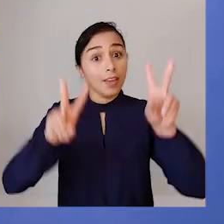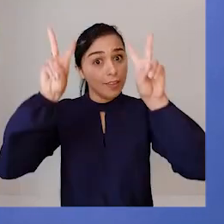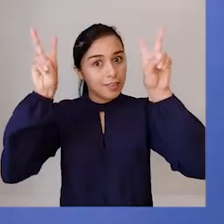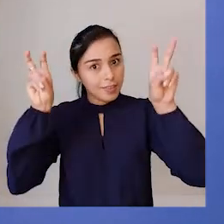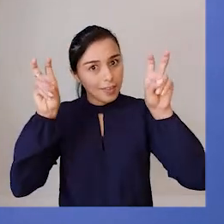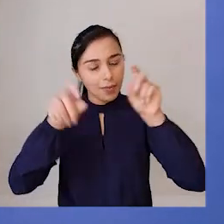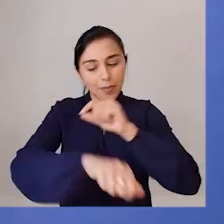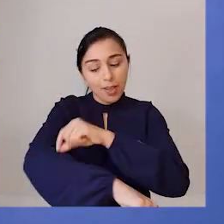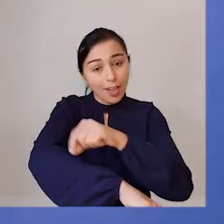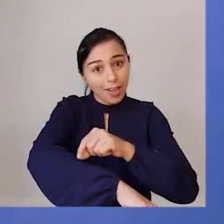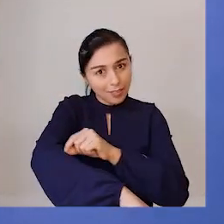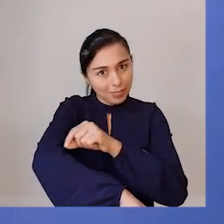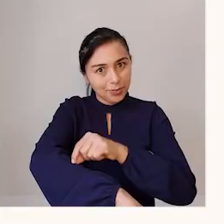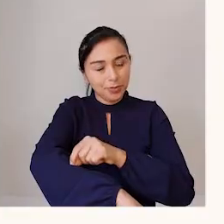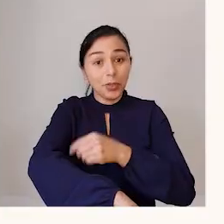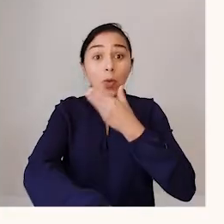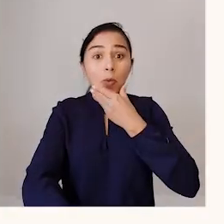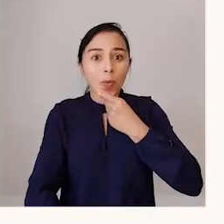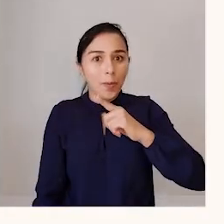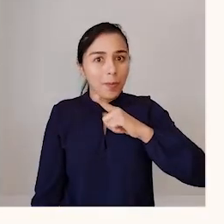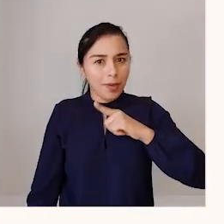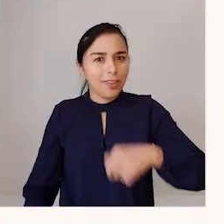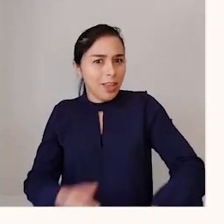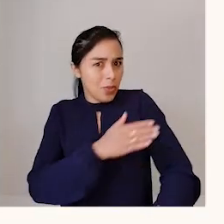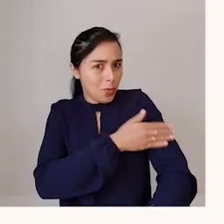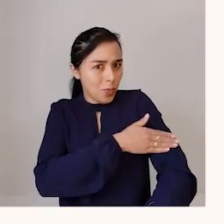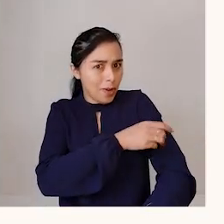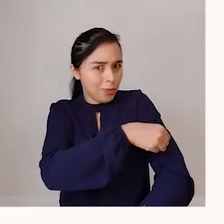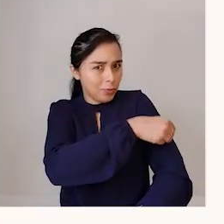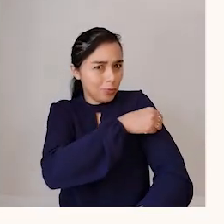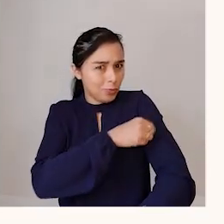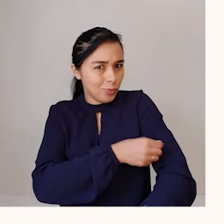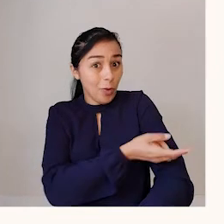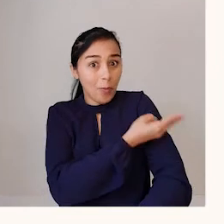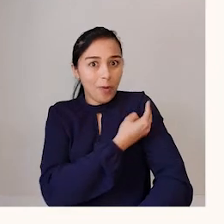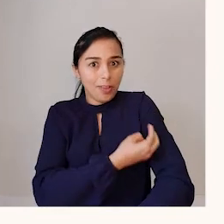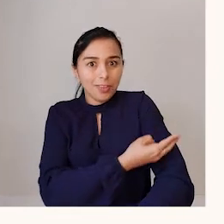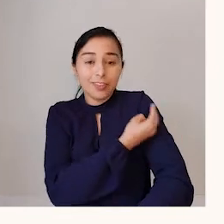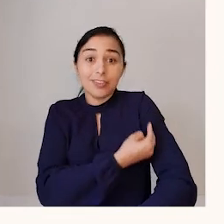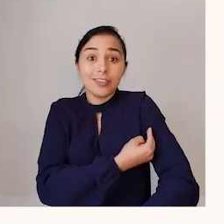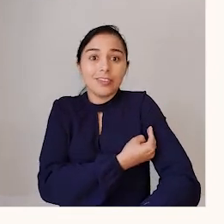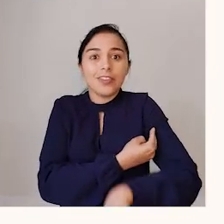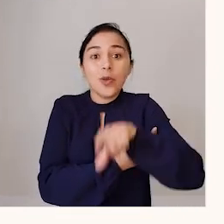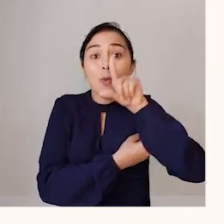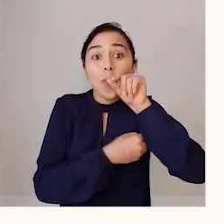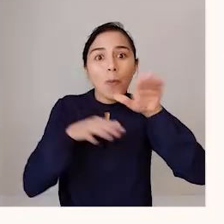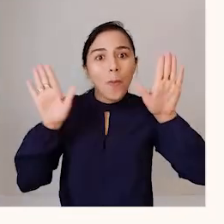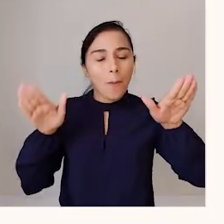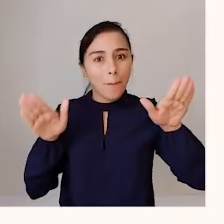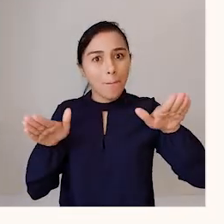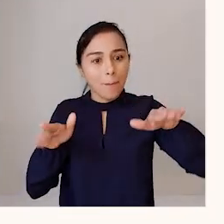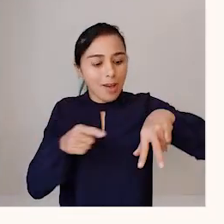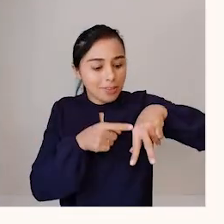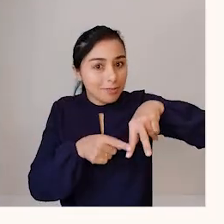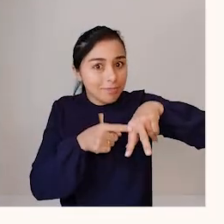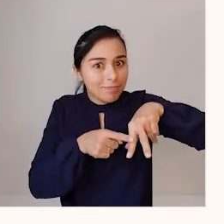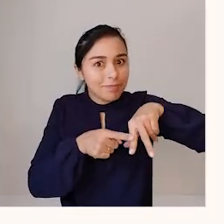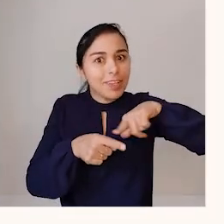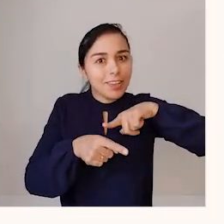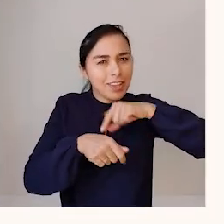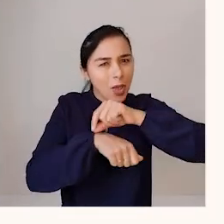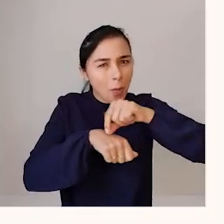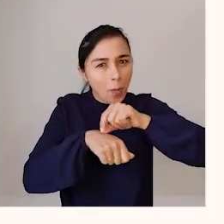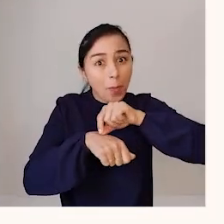Tatuagem. Olha só. Um pássaro tatuado no braço e na canela um dragão. Nas costas,